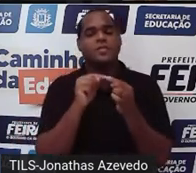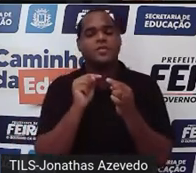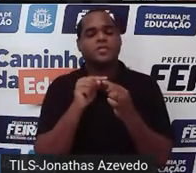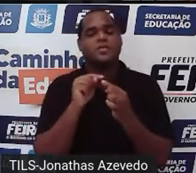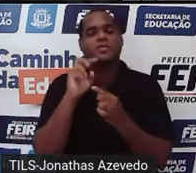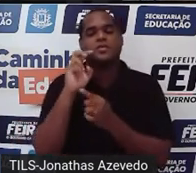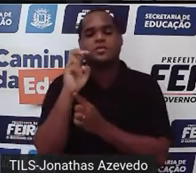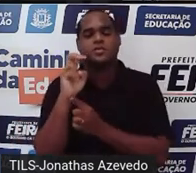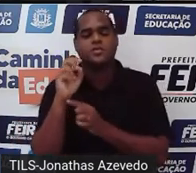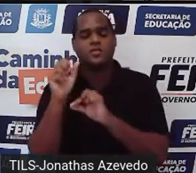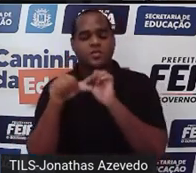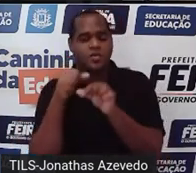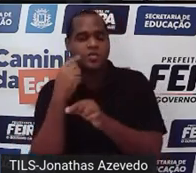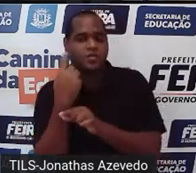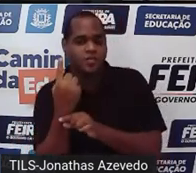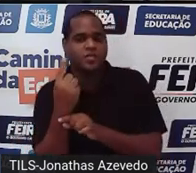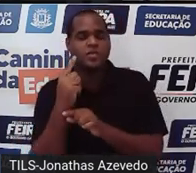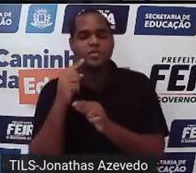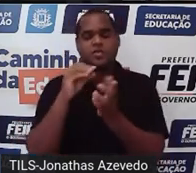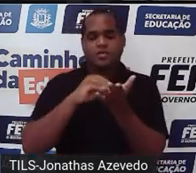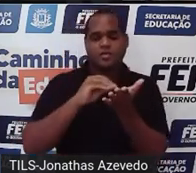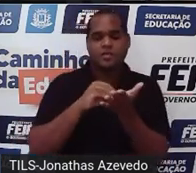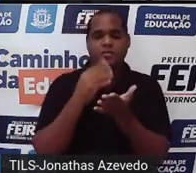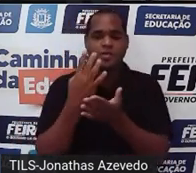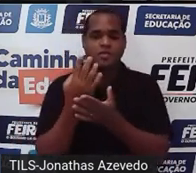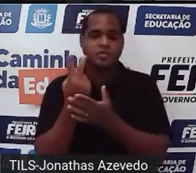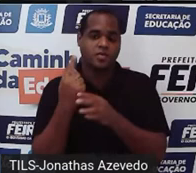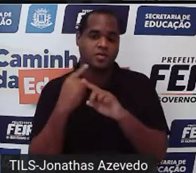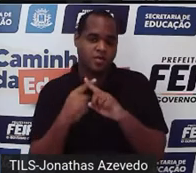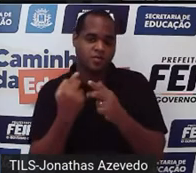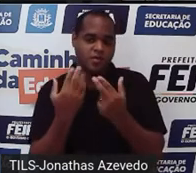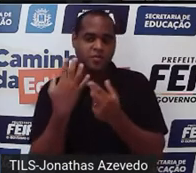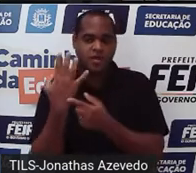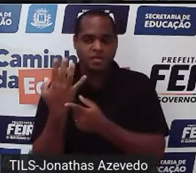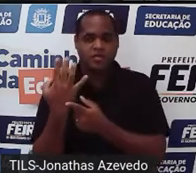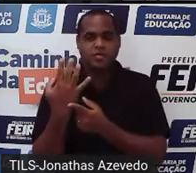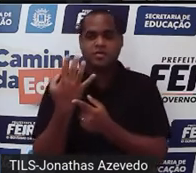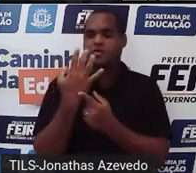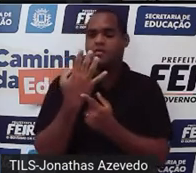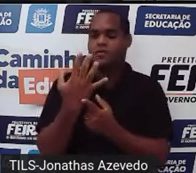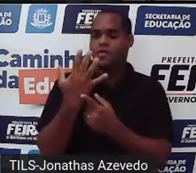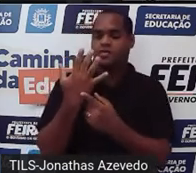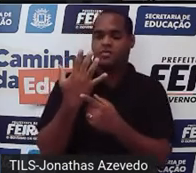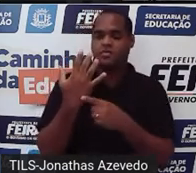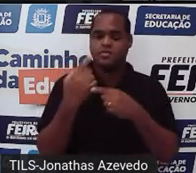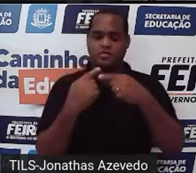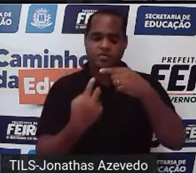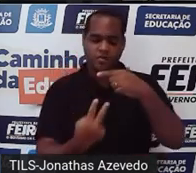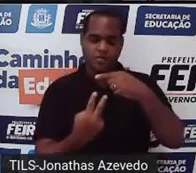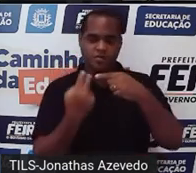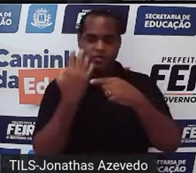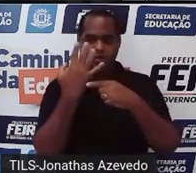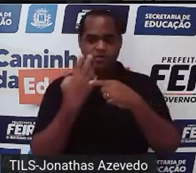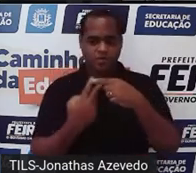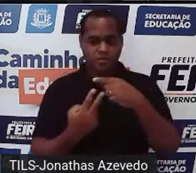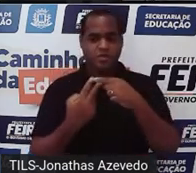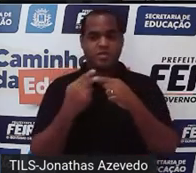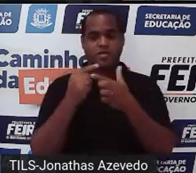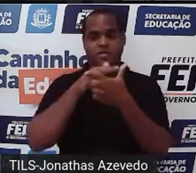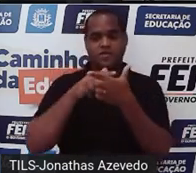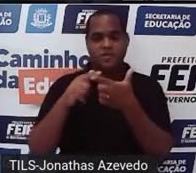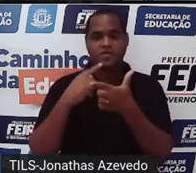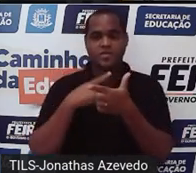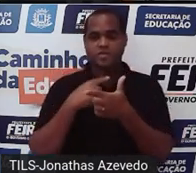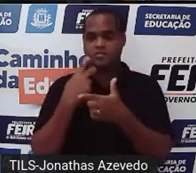5 você tira 1, sobra 4. Então, 2x igual a 4, esse 2 muda de lado, fica 4 dividido por 2, x